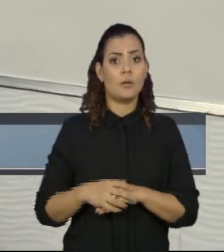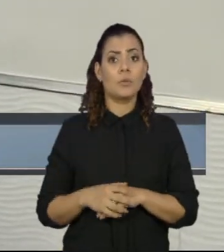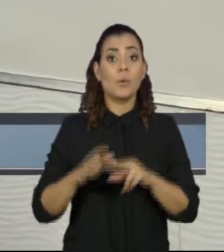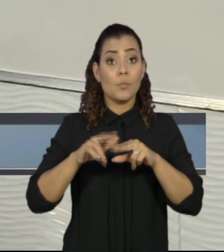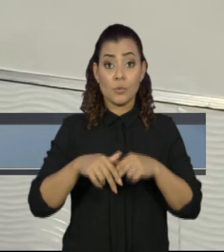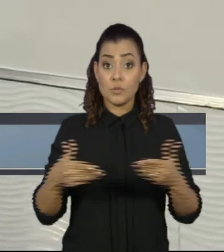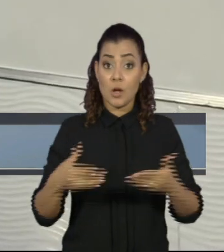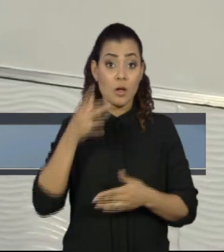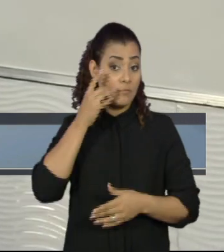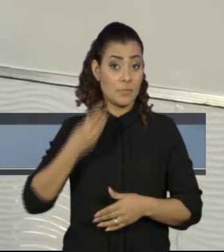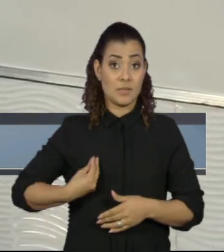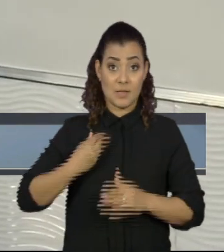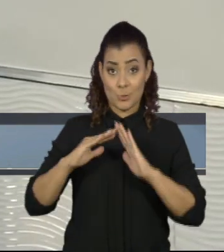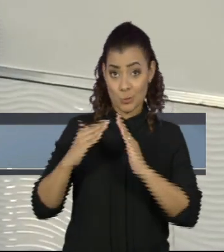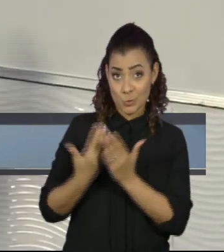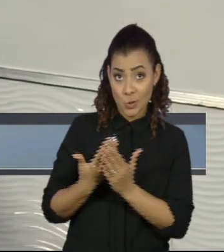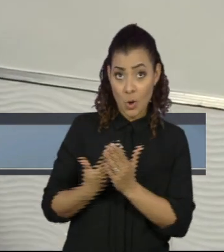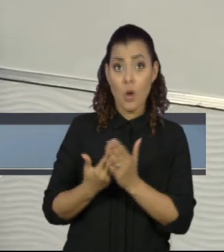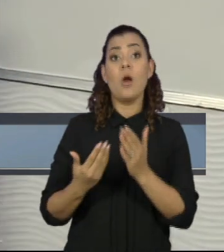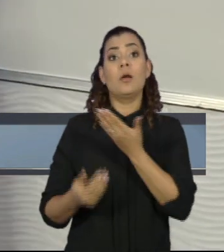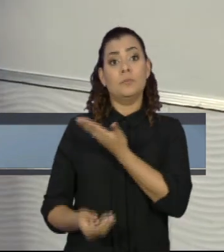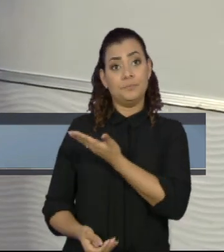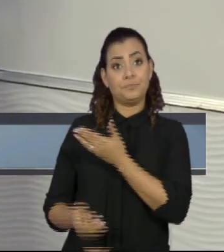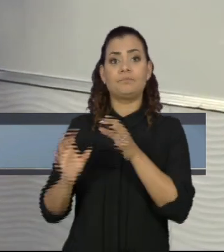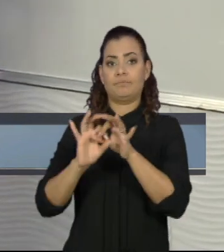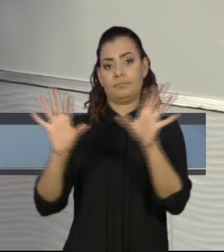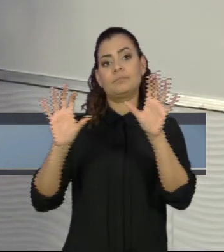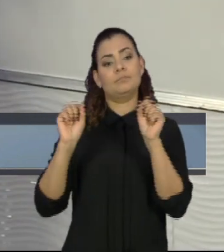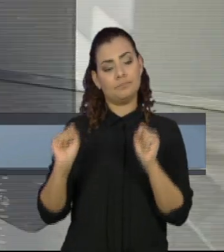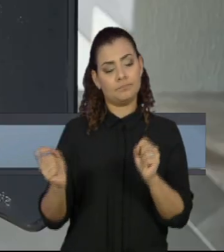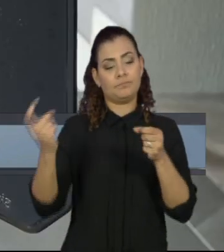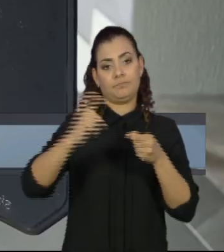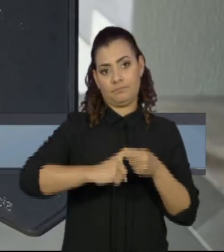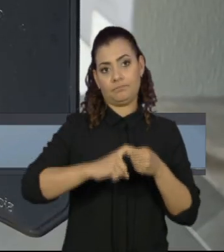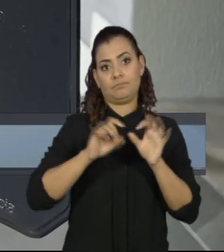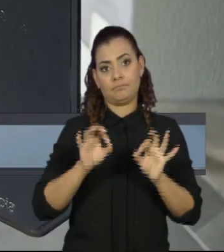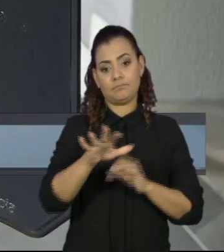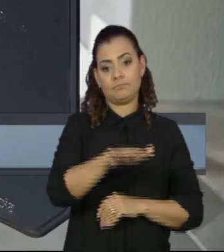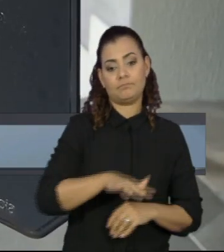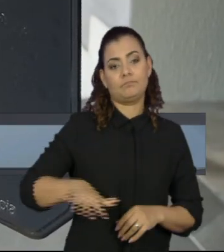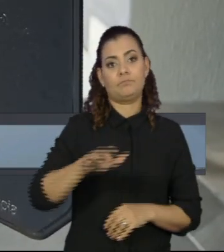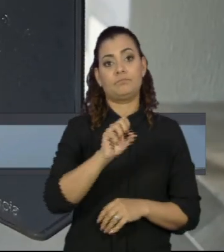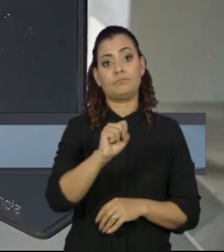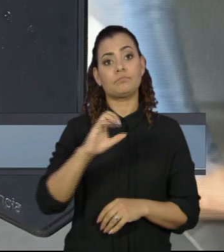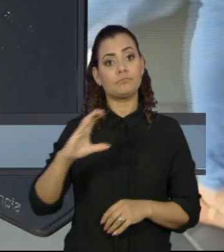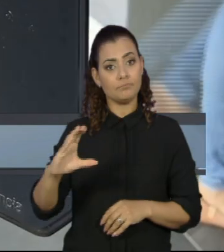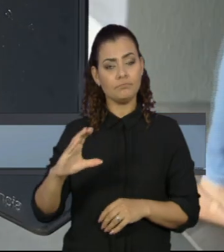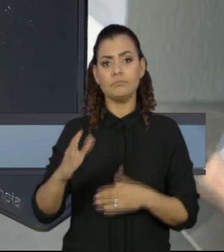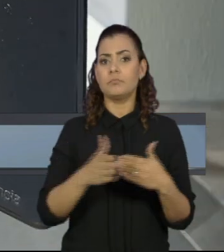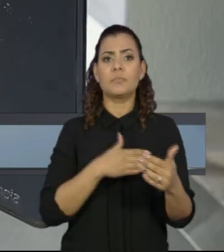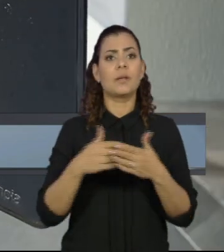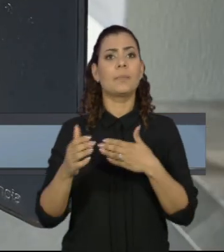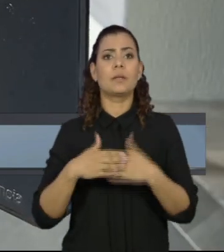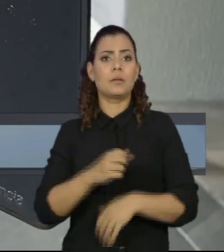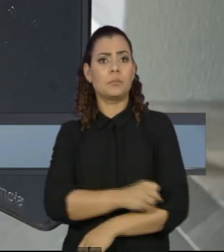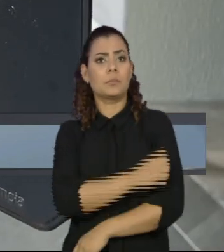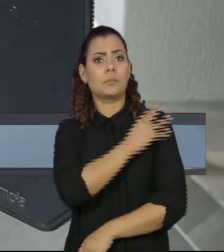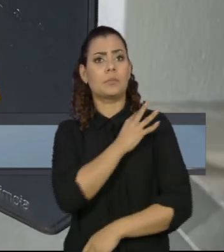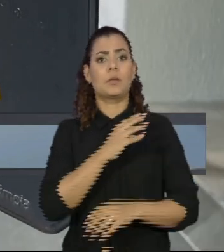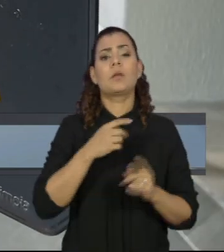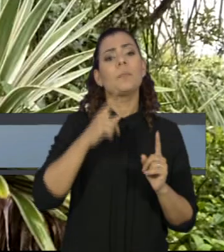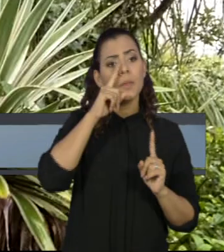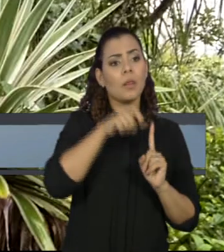atividades presenciais em escolas e colégios estão liberadas em todas as regiões, independentemente do seu grau de risco de